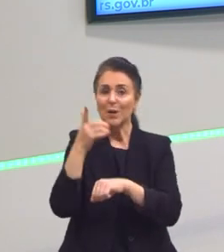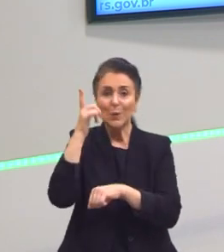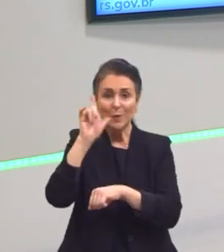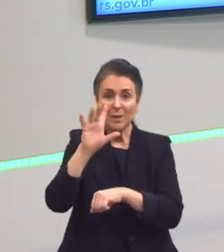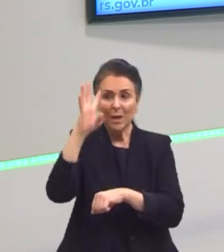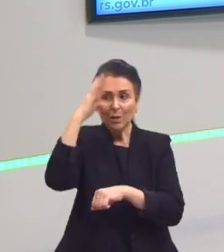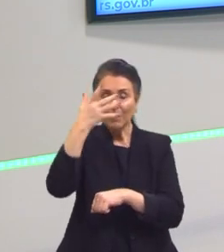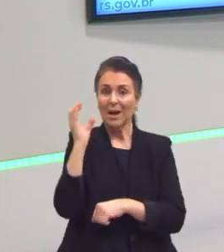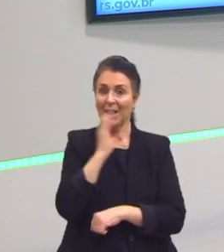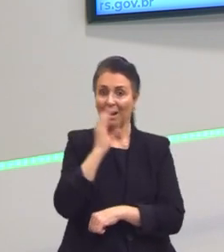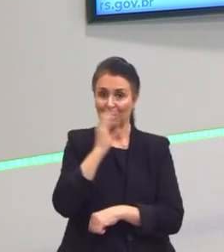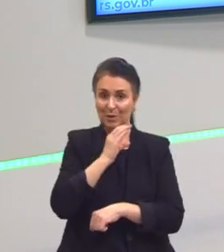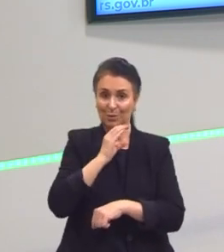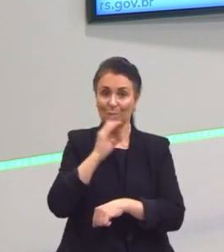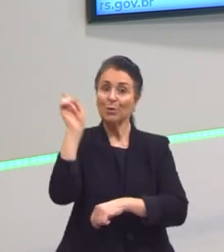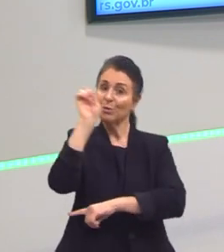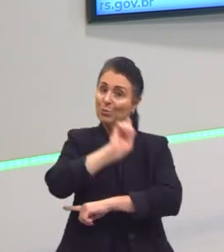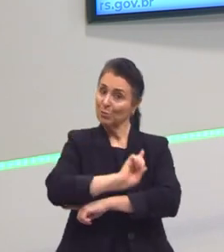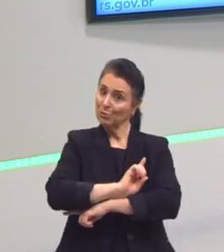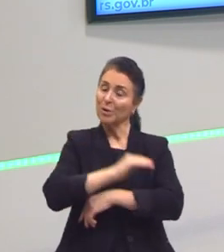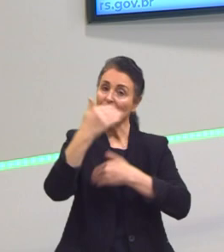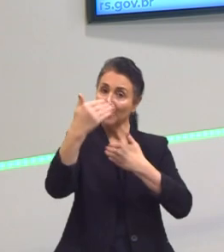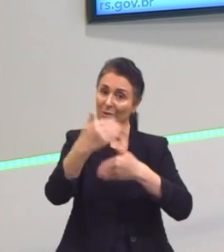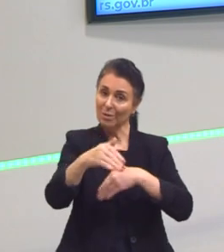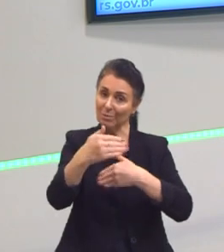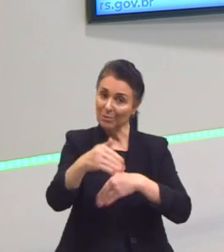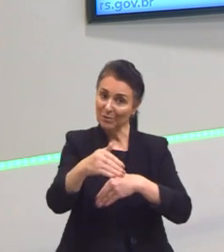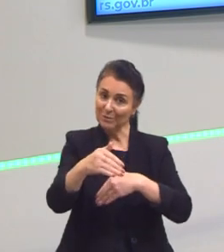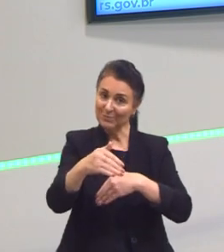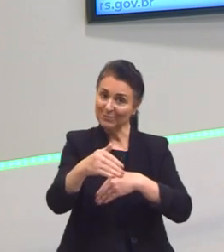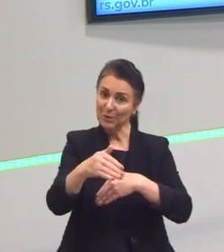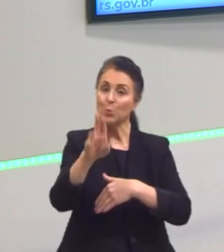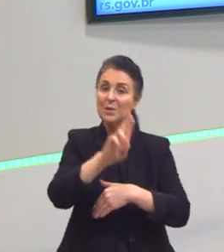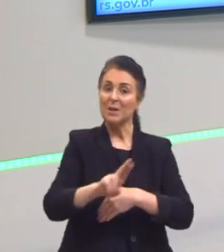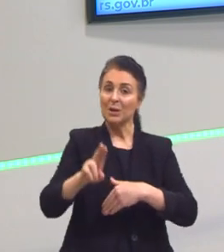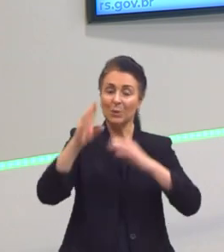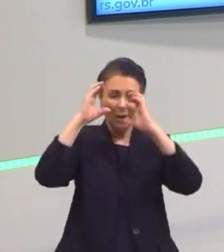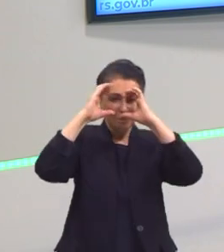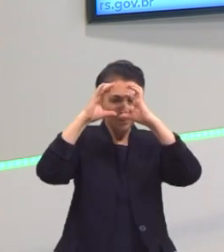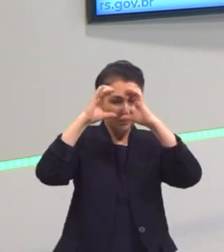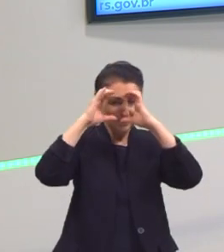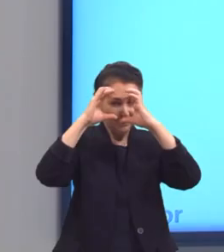resolver de forma rápida, né? A partir de um cálculo mental, tá?